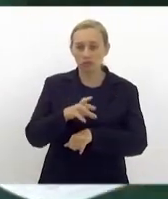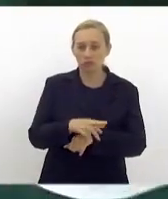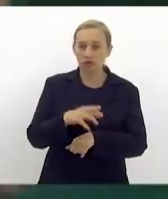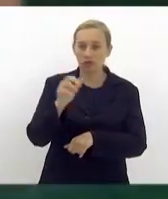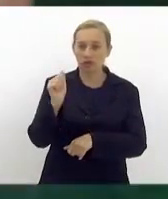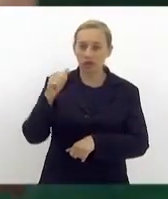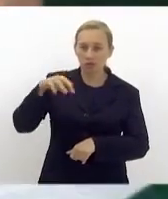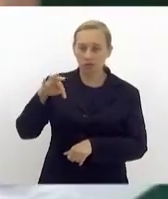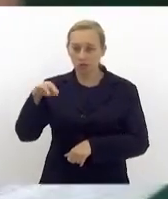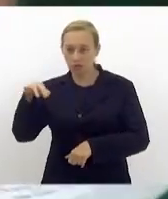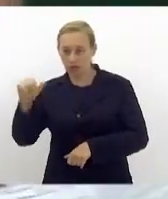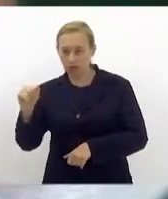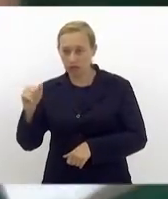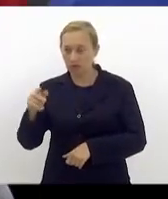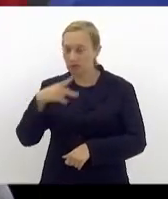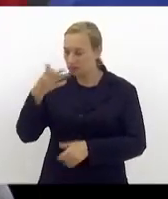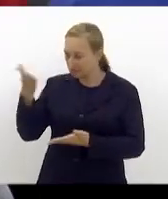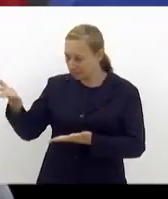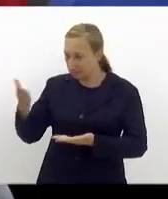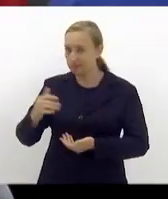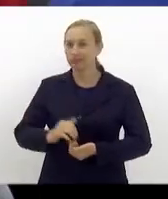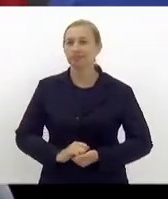presença. Com a palavra.